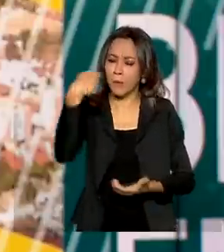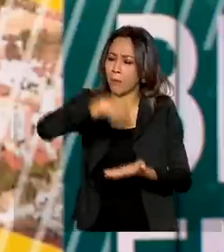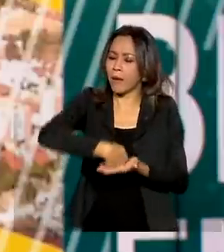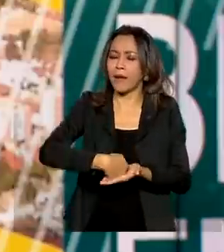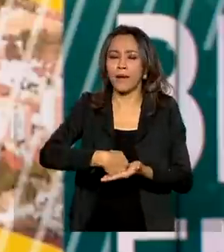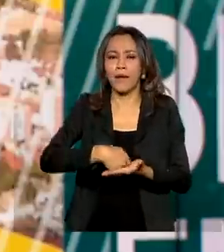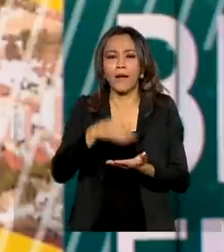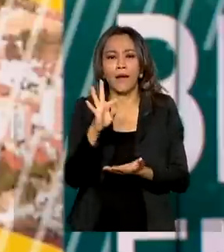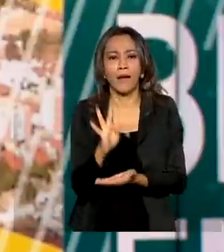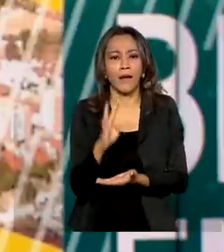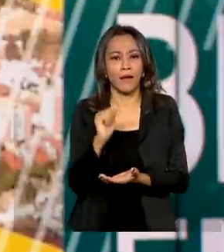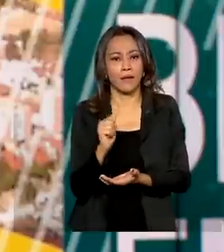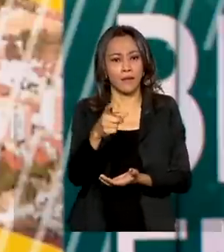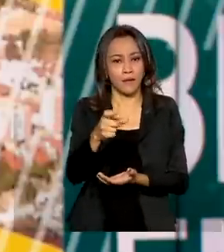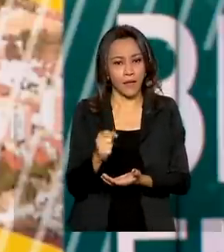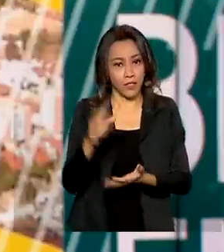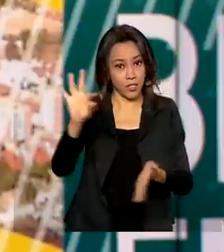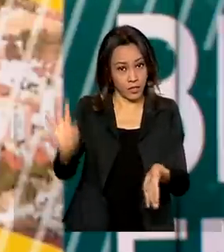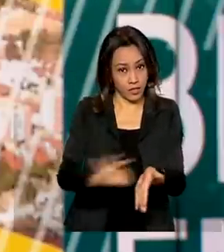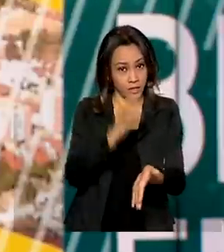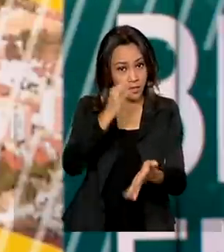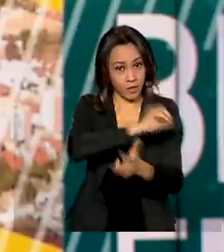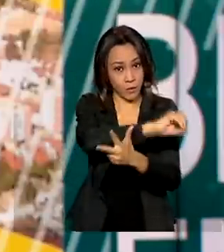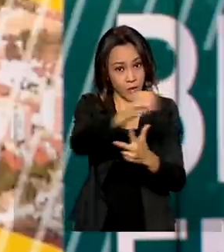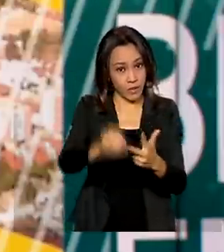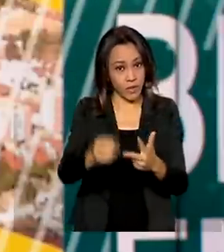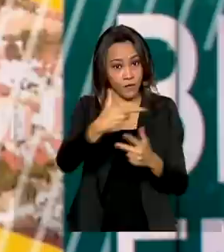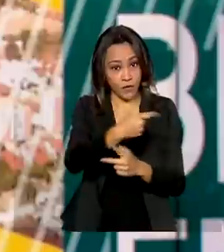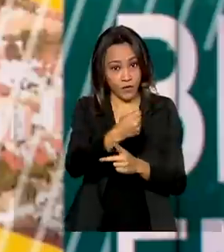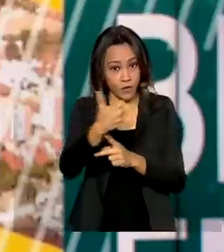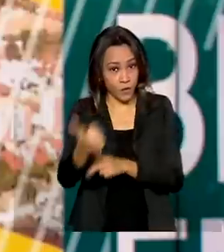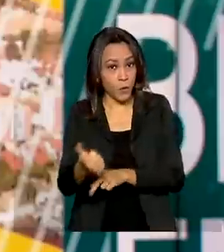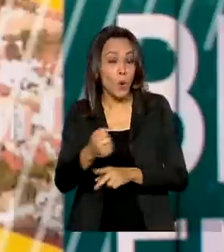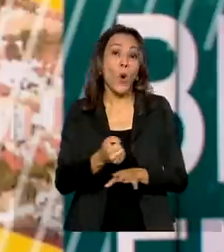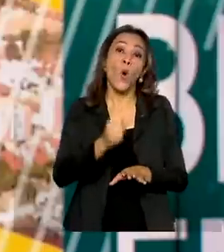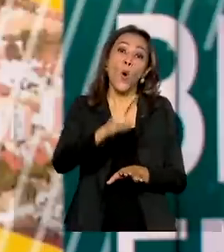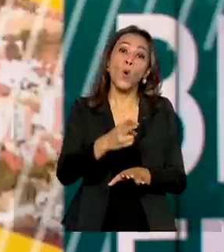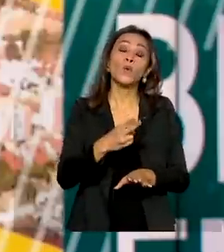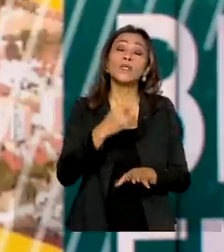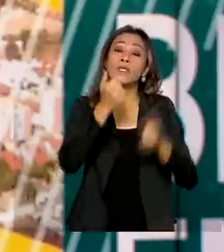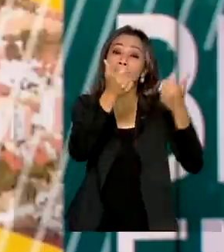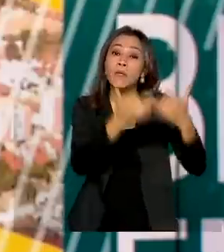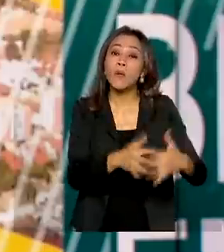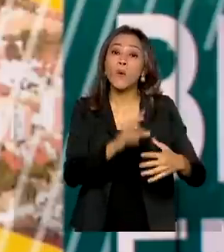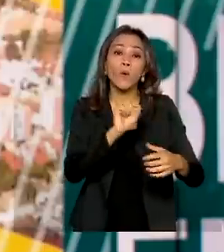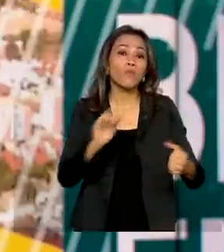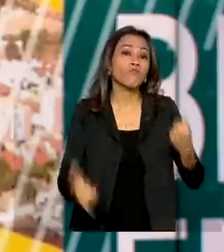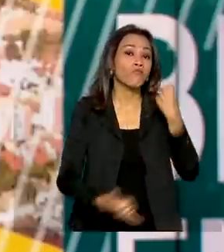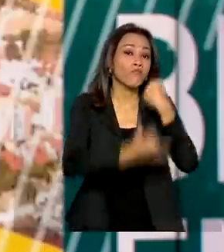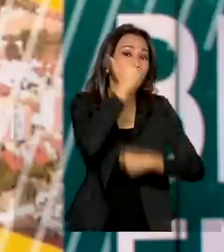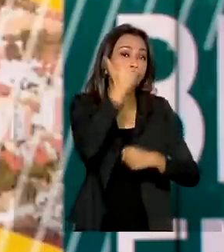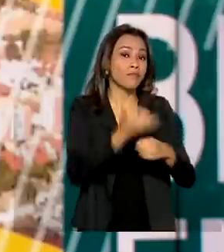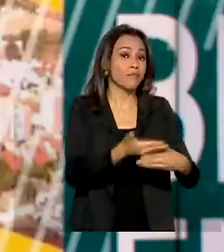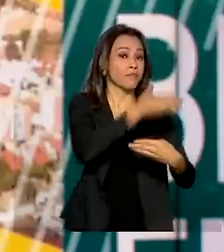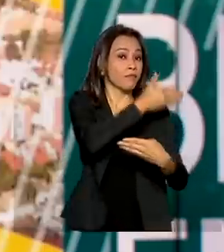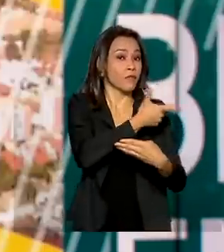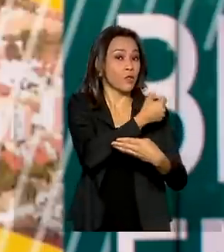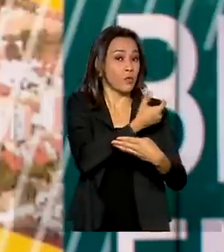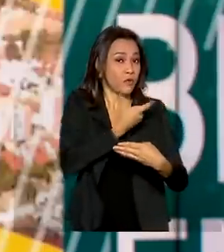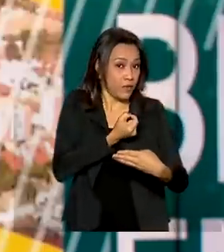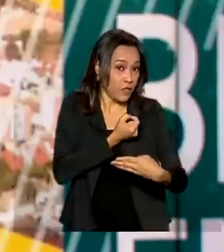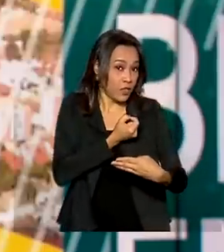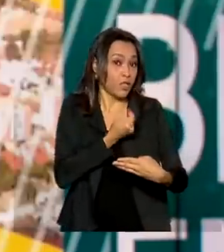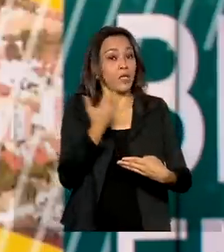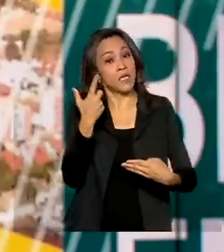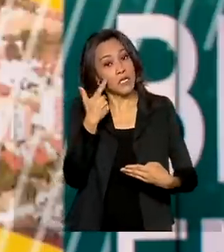inscrição do Enem 2021 ou justificou a ausência no Enem 2020, já pode conferir se as solicitações foram